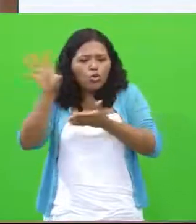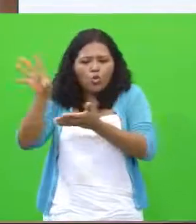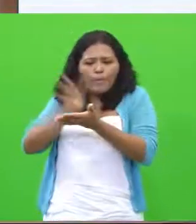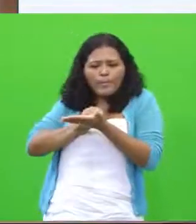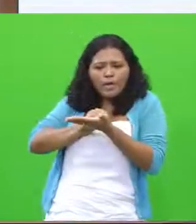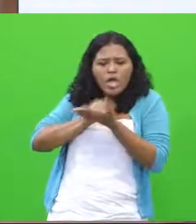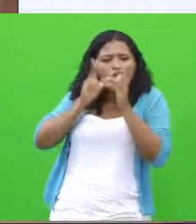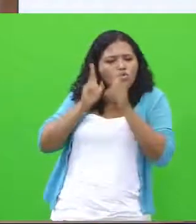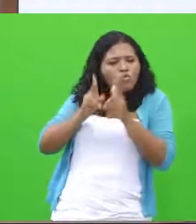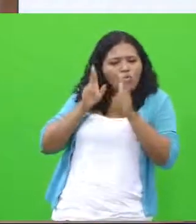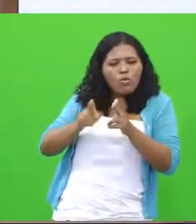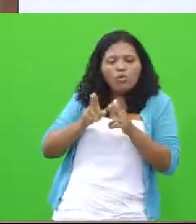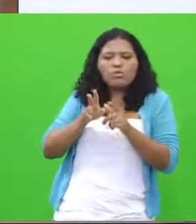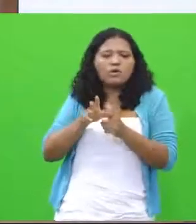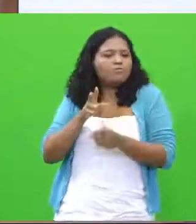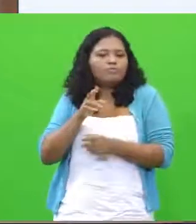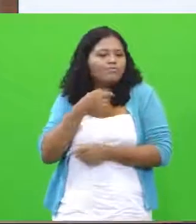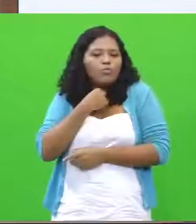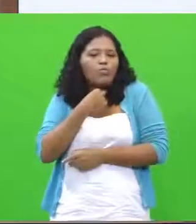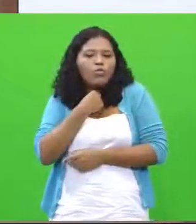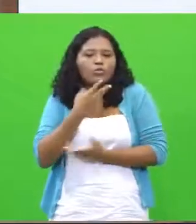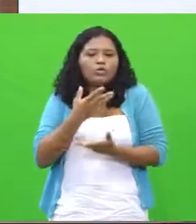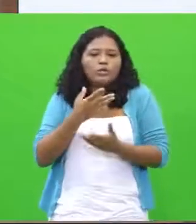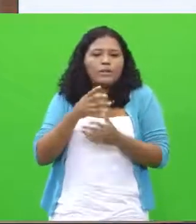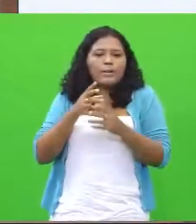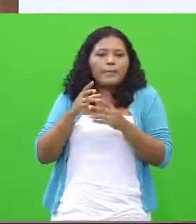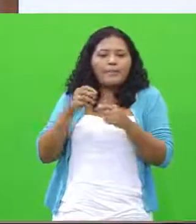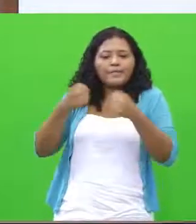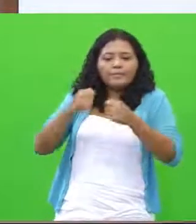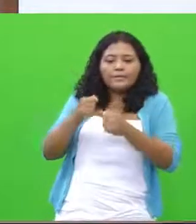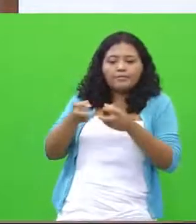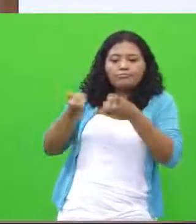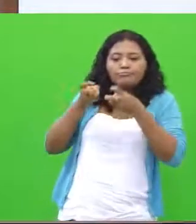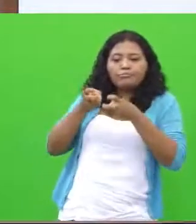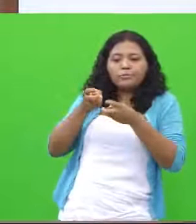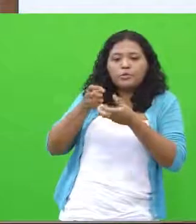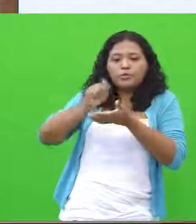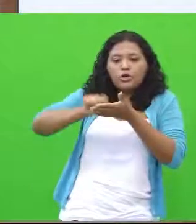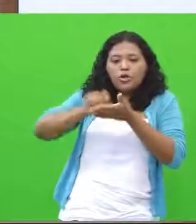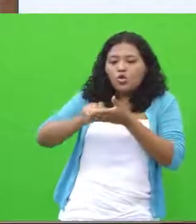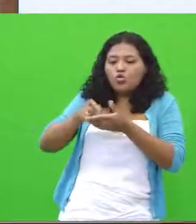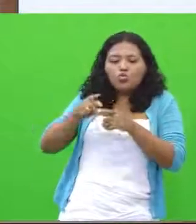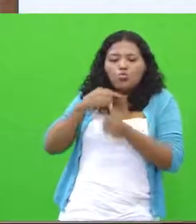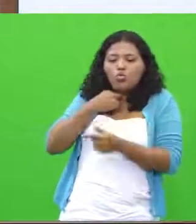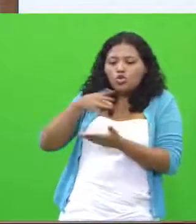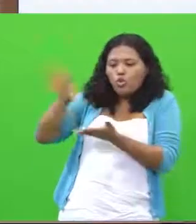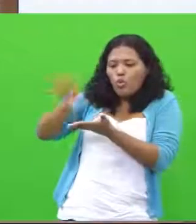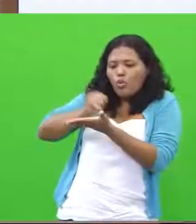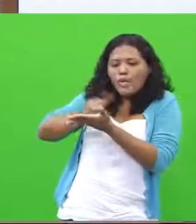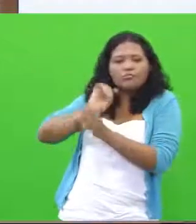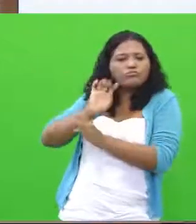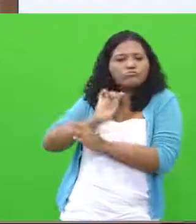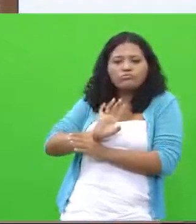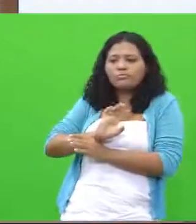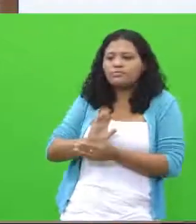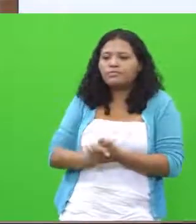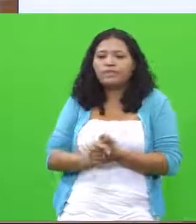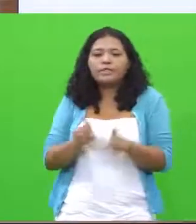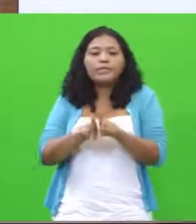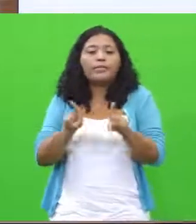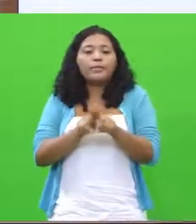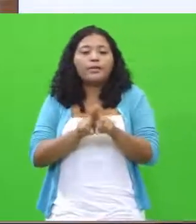apoiar nas informações que o texto dá, mas não pode ter a cópia literal. E ainda, Lúcia,